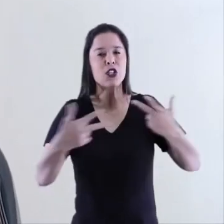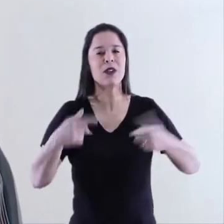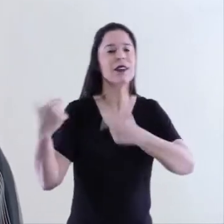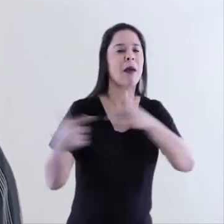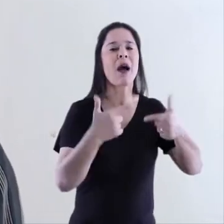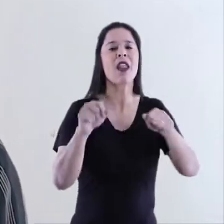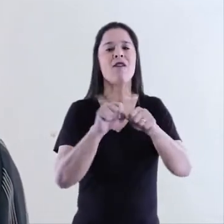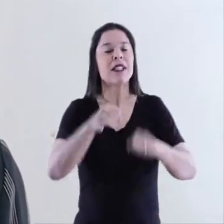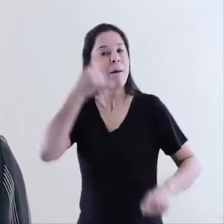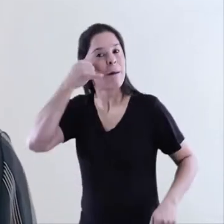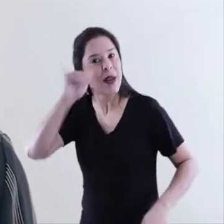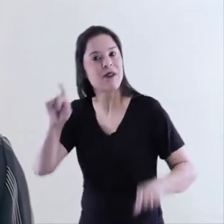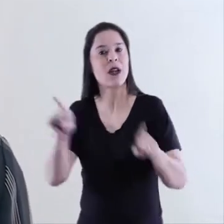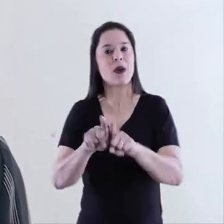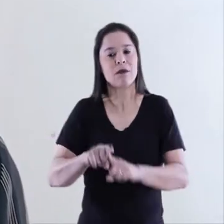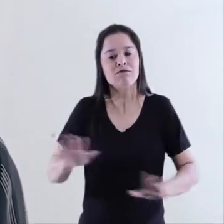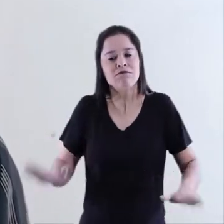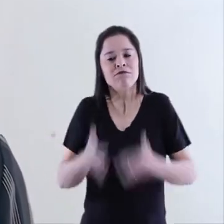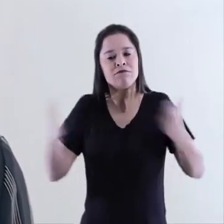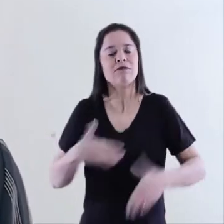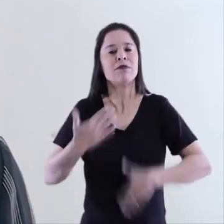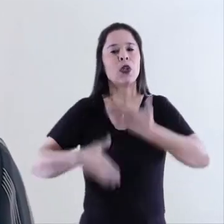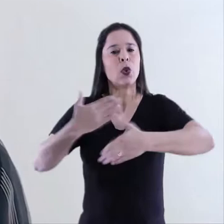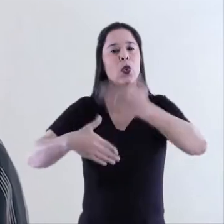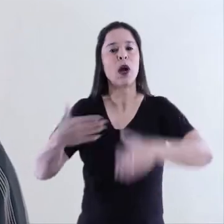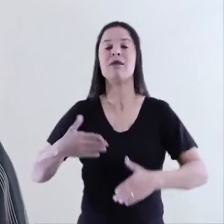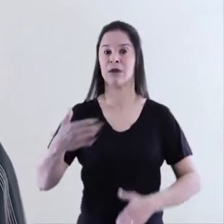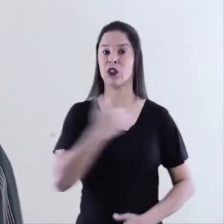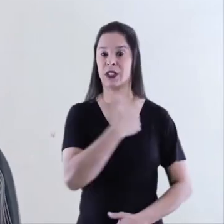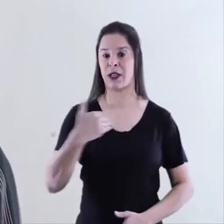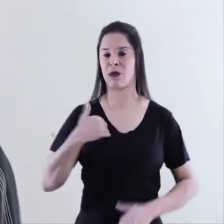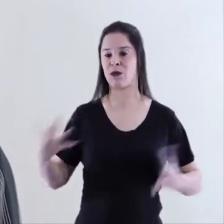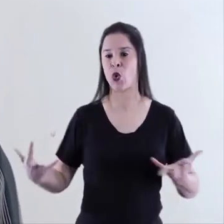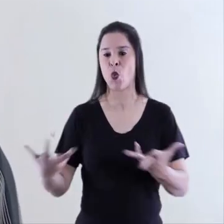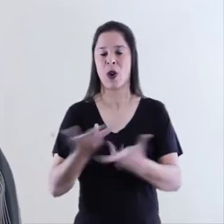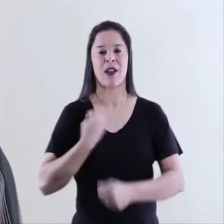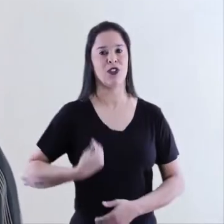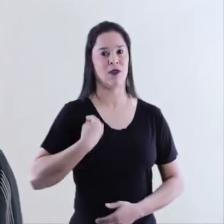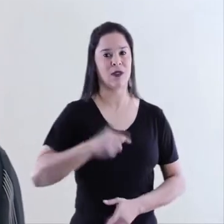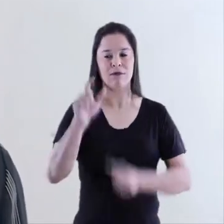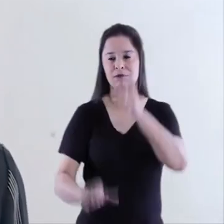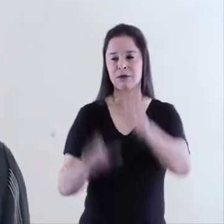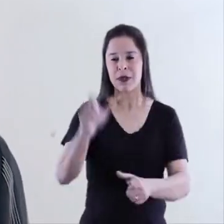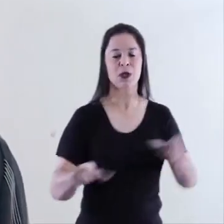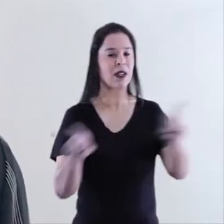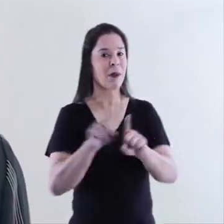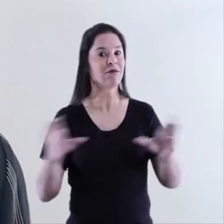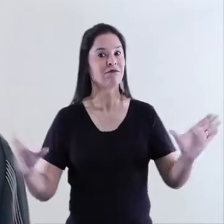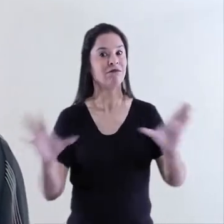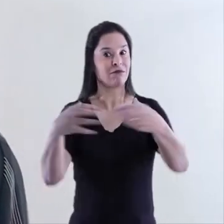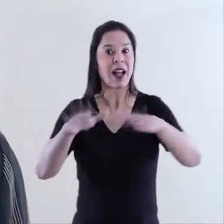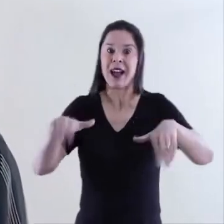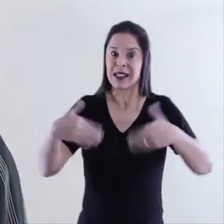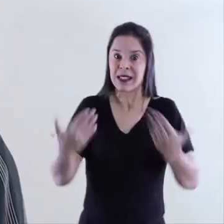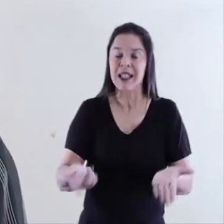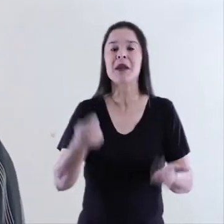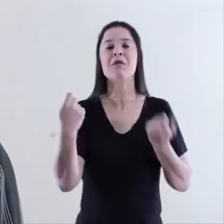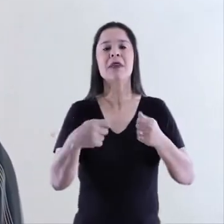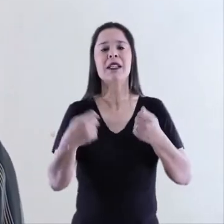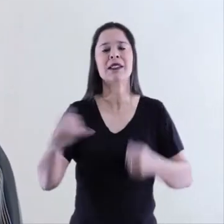As suas ações visam a prevenção e a promoção de saúde e qualidade de vida de pessoas e das suas coletividades. Desse modo,